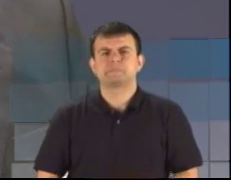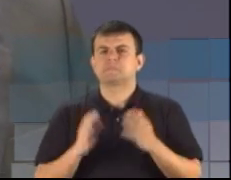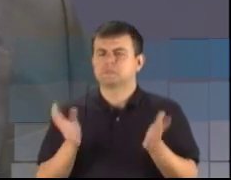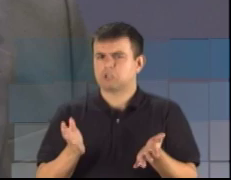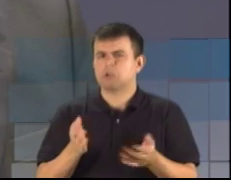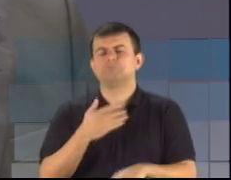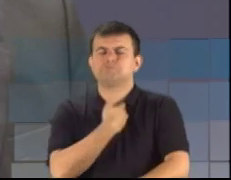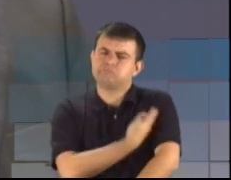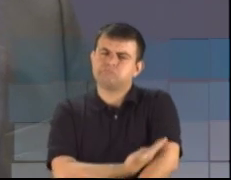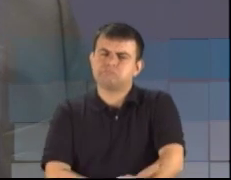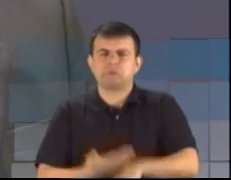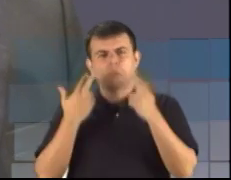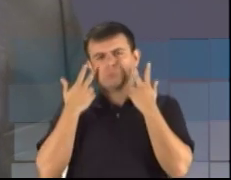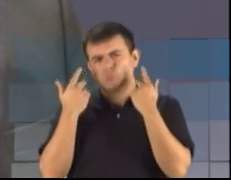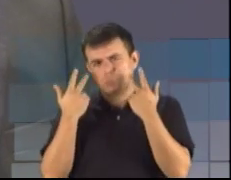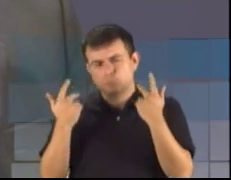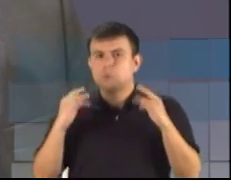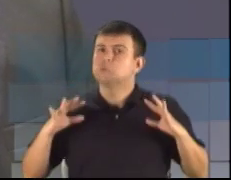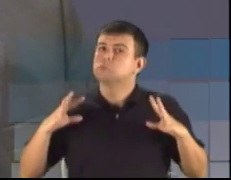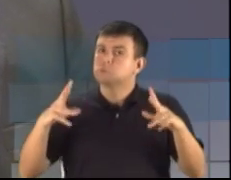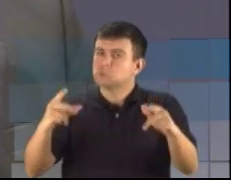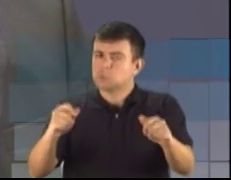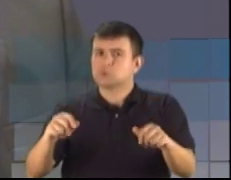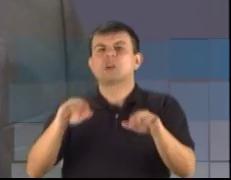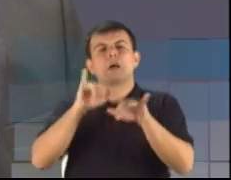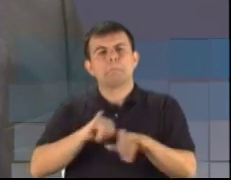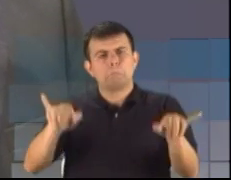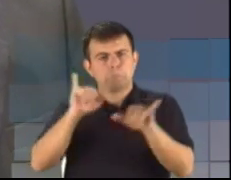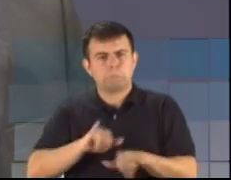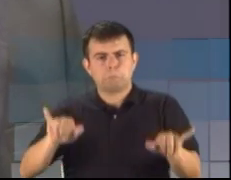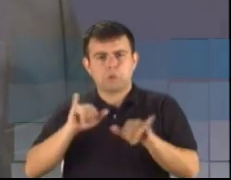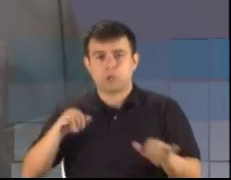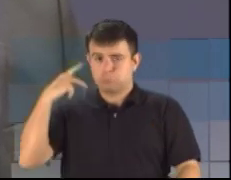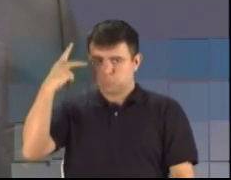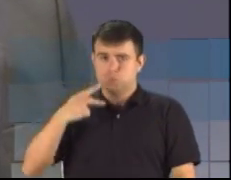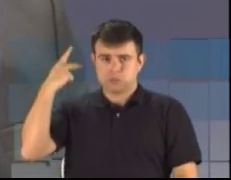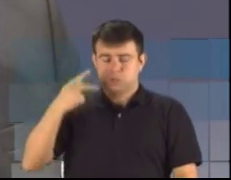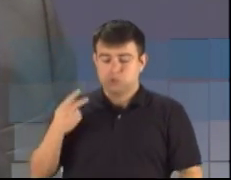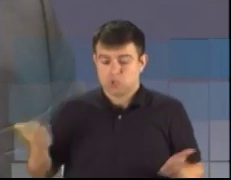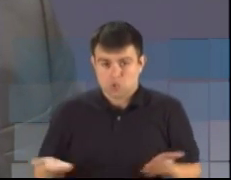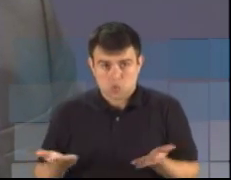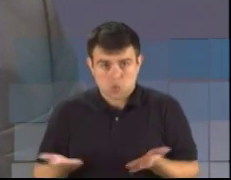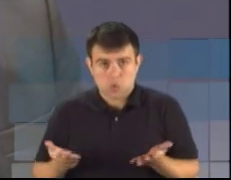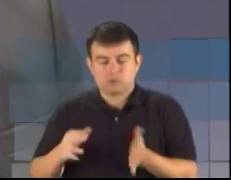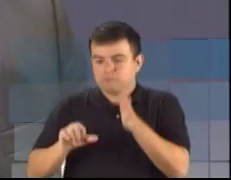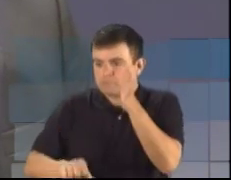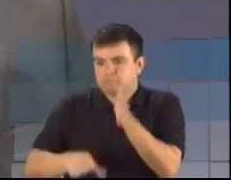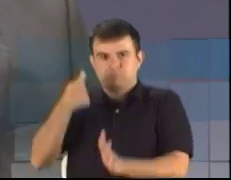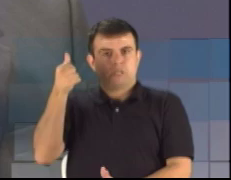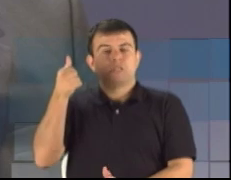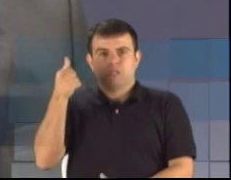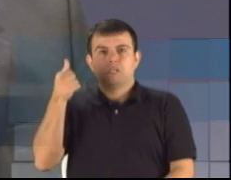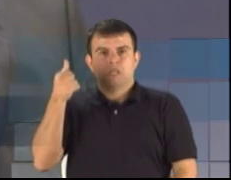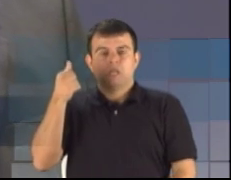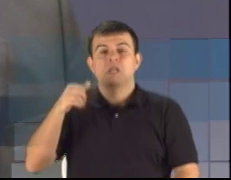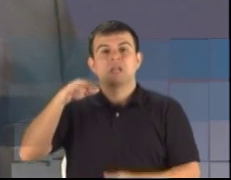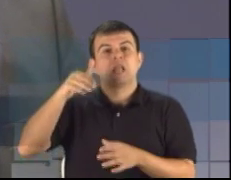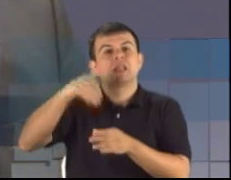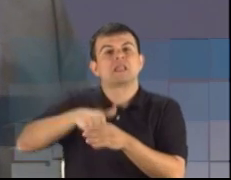em todas as campanhas políticas, essa é a primeira campanha que eu participo para a eleição majoritária,